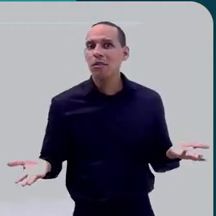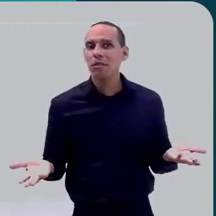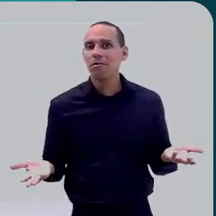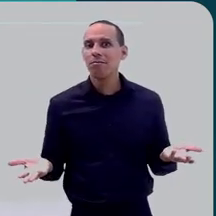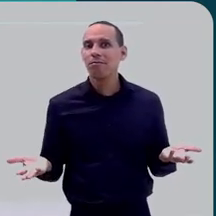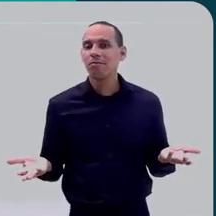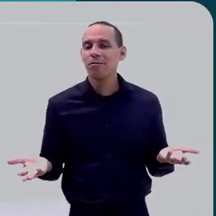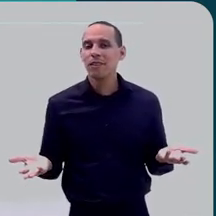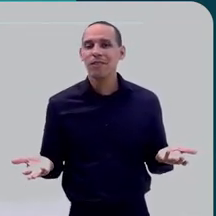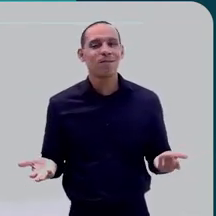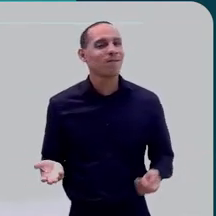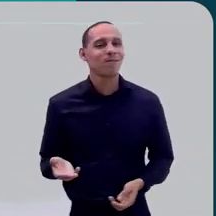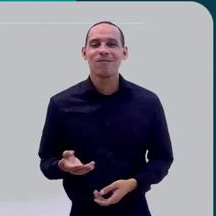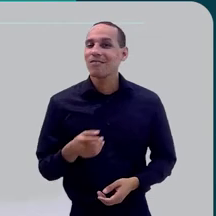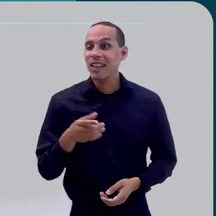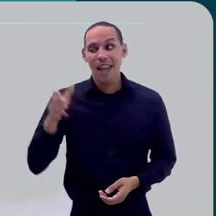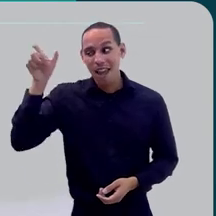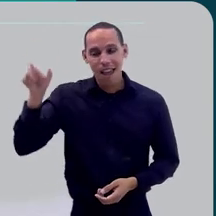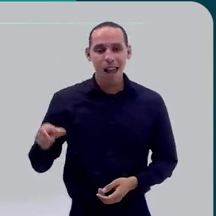como que ela vai provar?